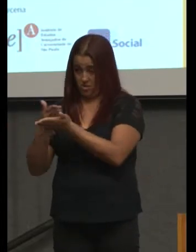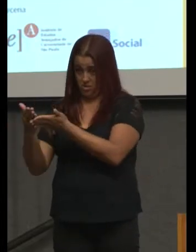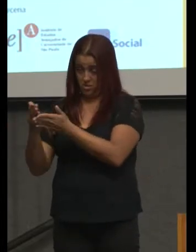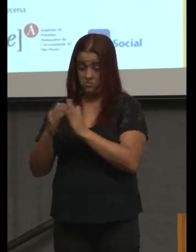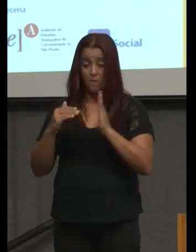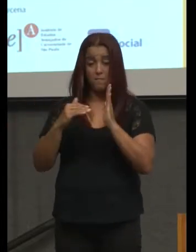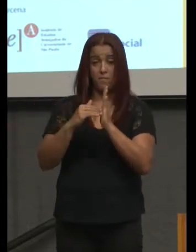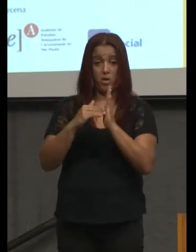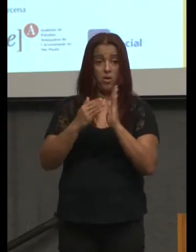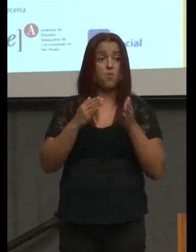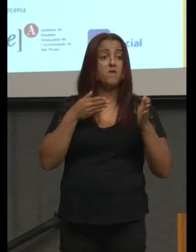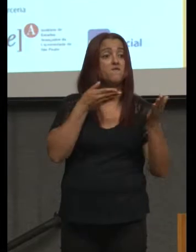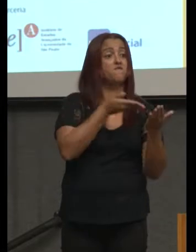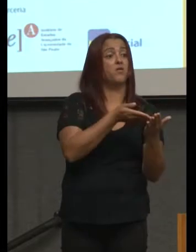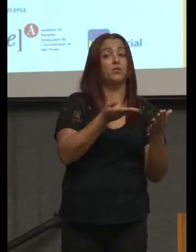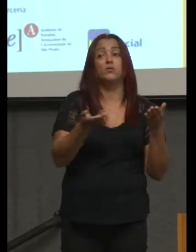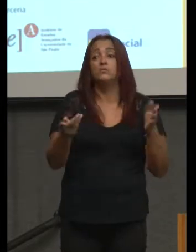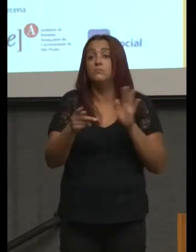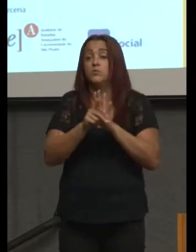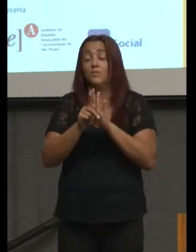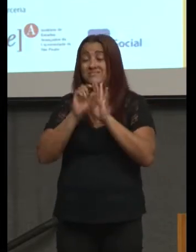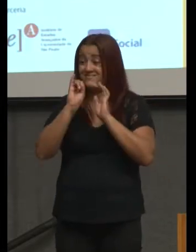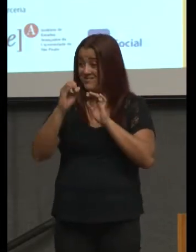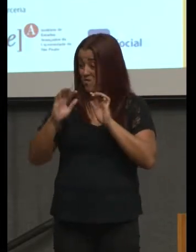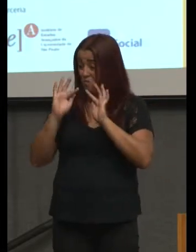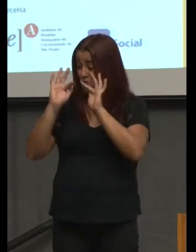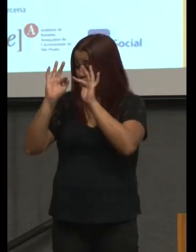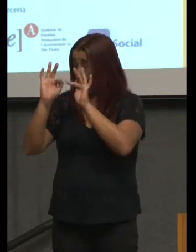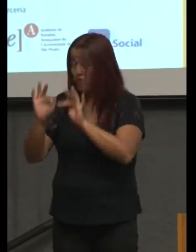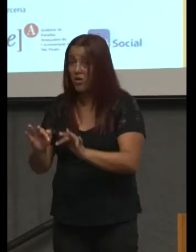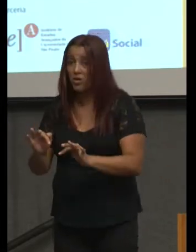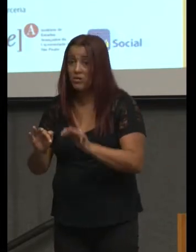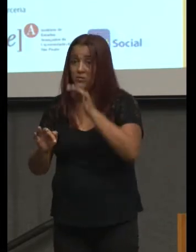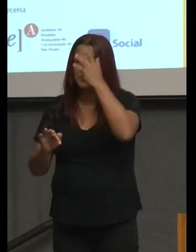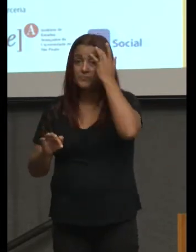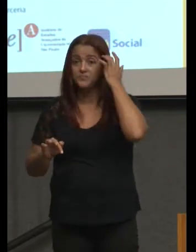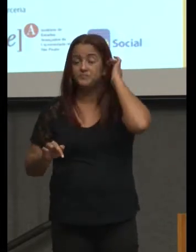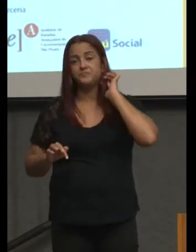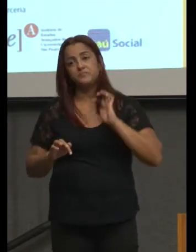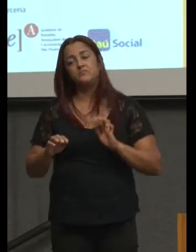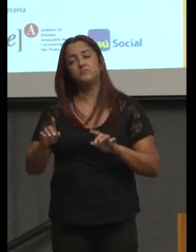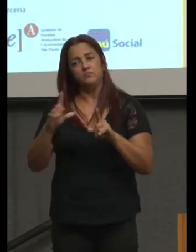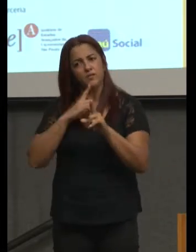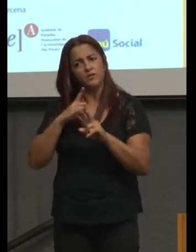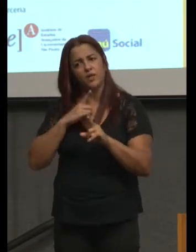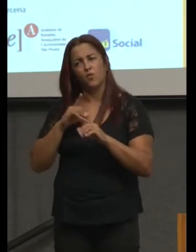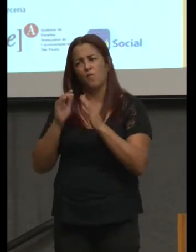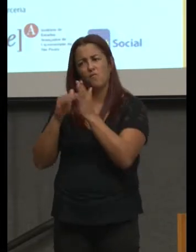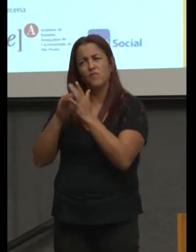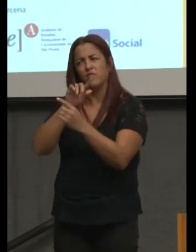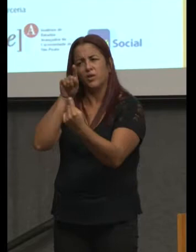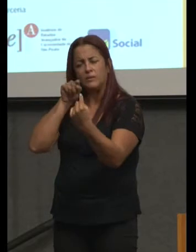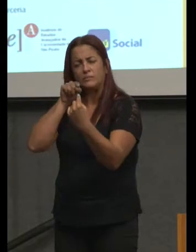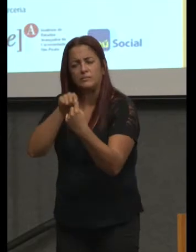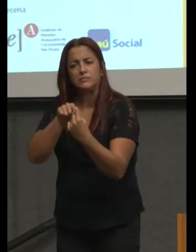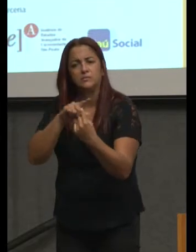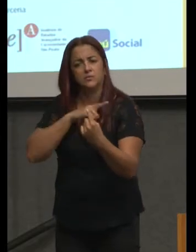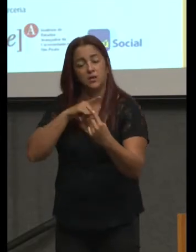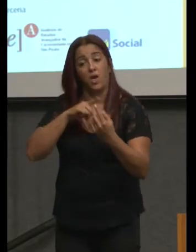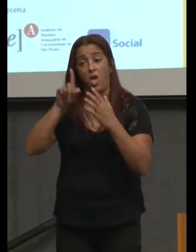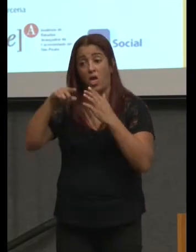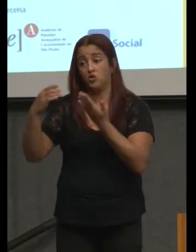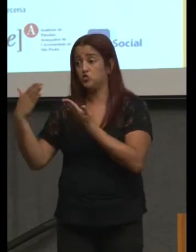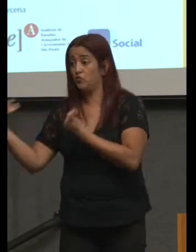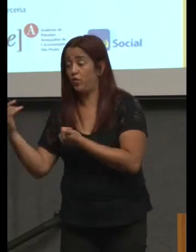Se um fim, se uma finalidade como está contado aqui é formar uma juventude autônoma e responsável